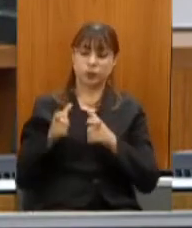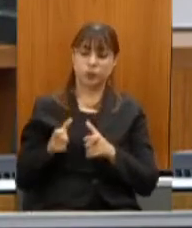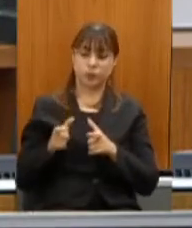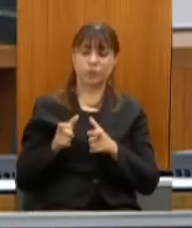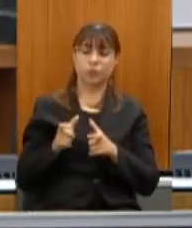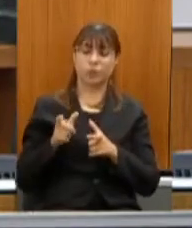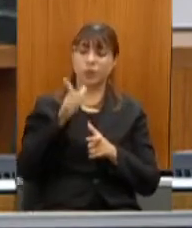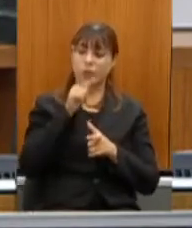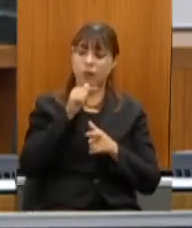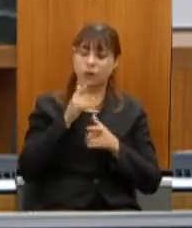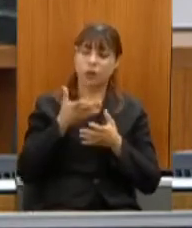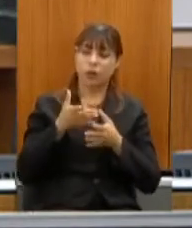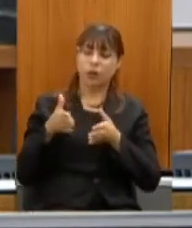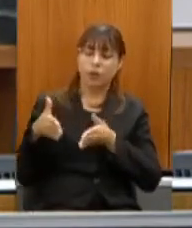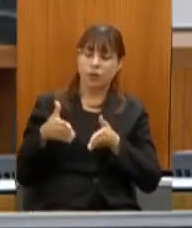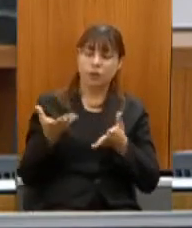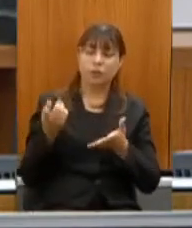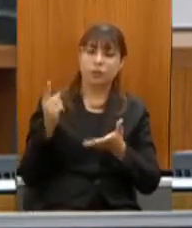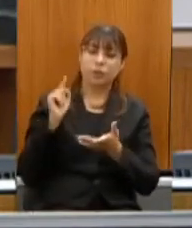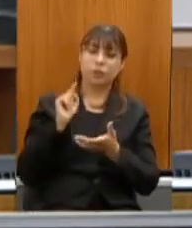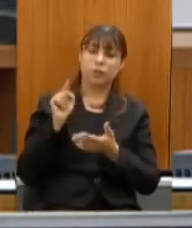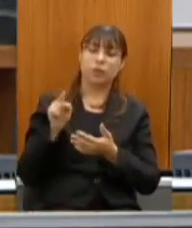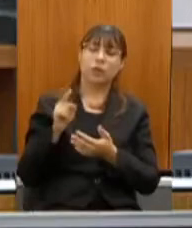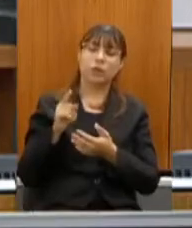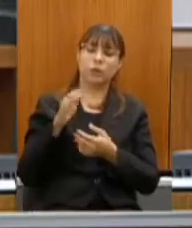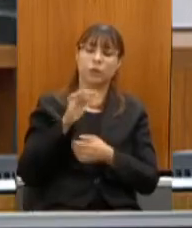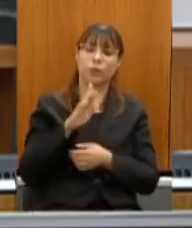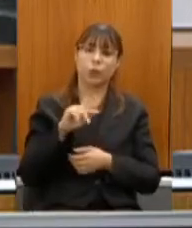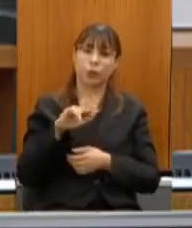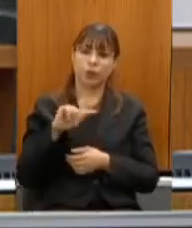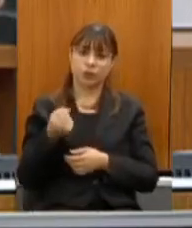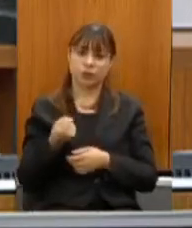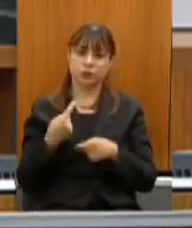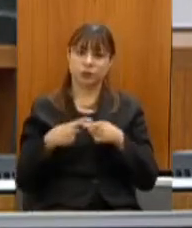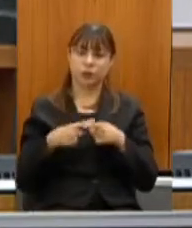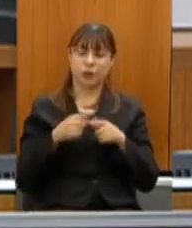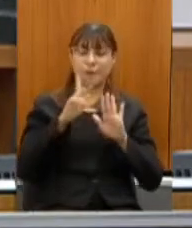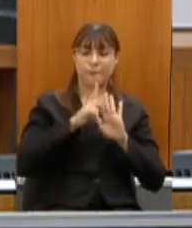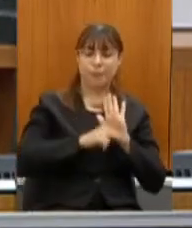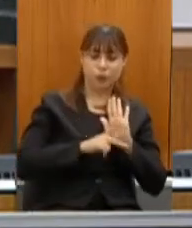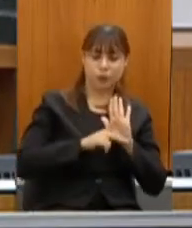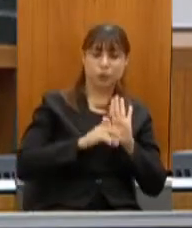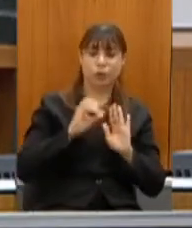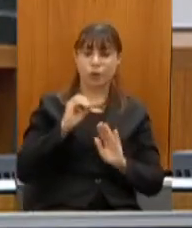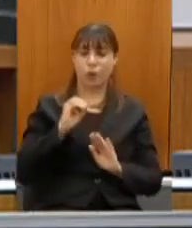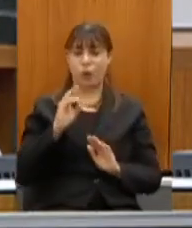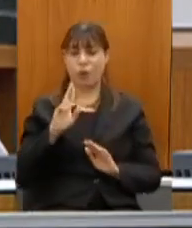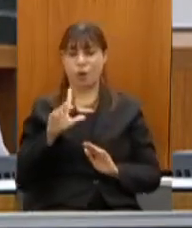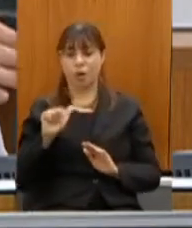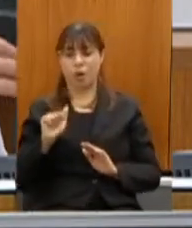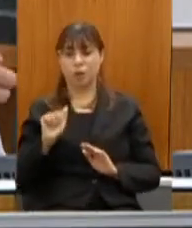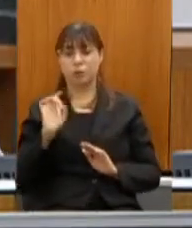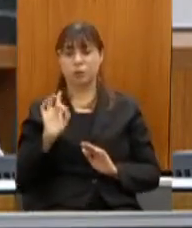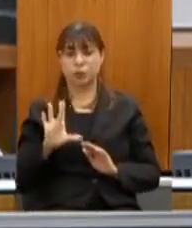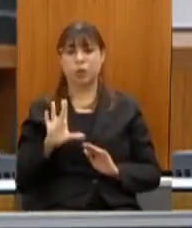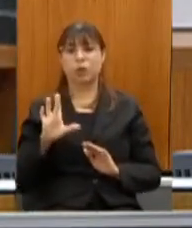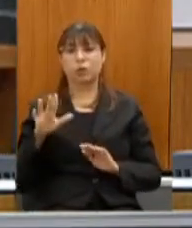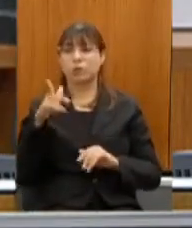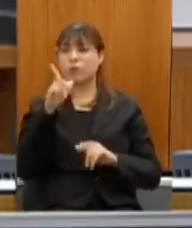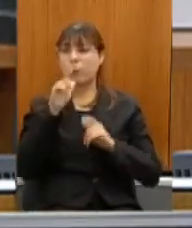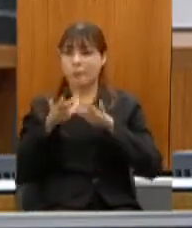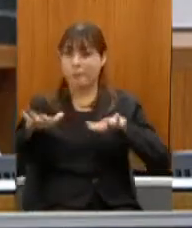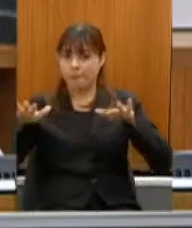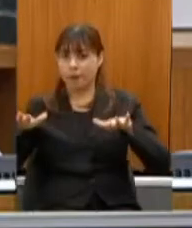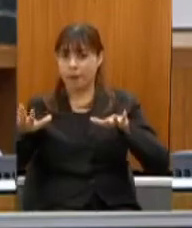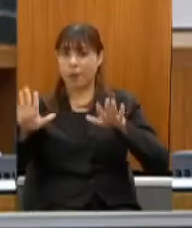Peixoto no projeto Orla projeto Orla é somente para o litoral mas nós temos o Mar de Minas e temos o